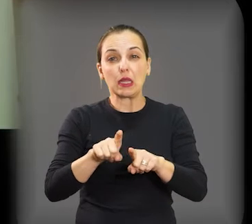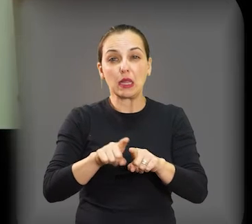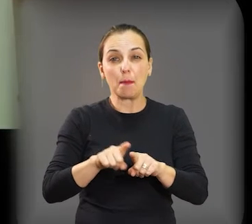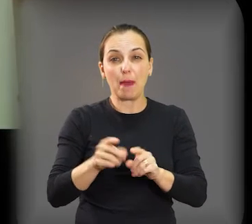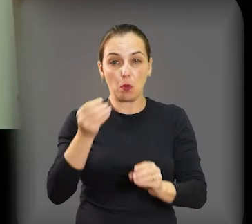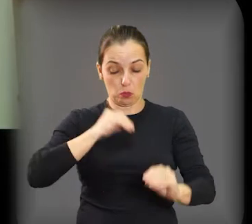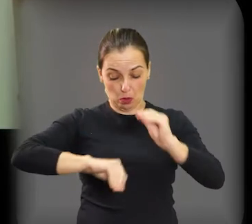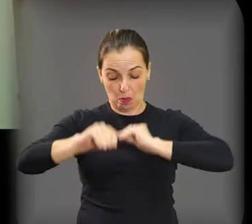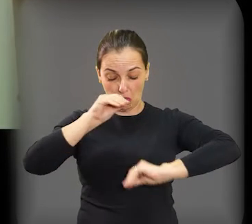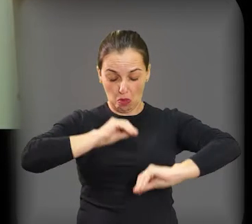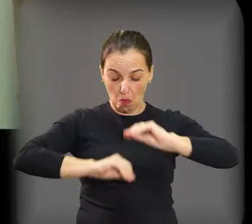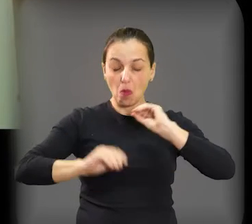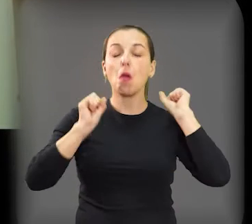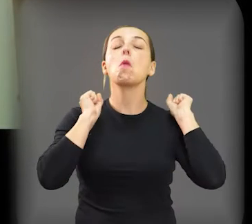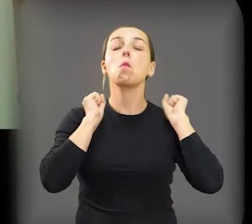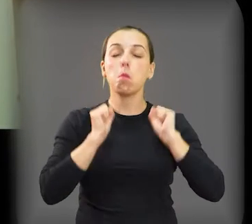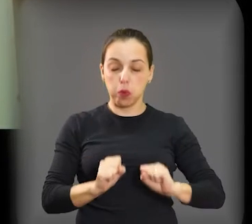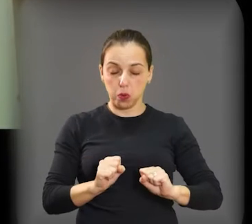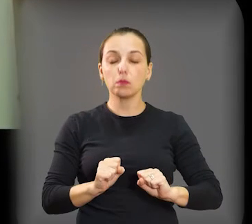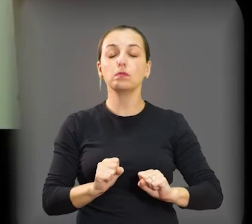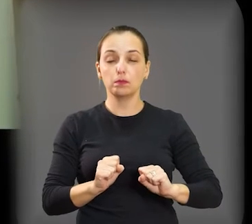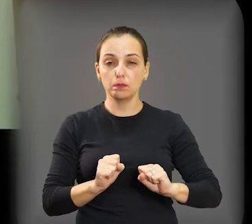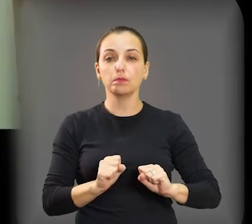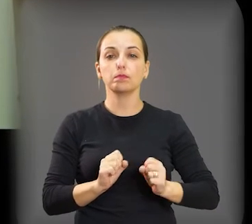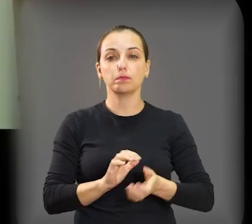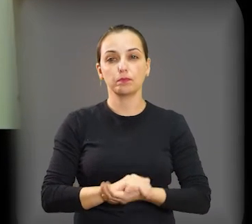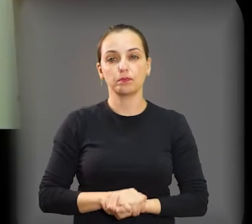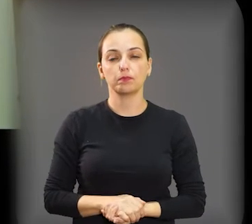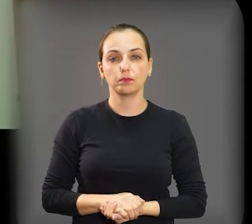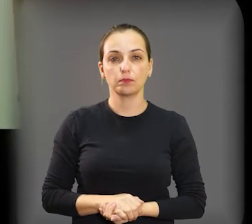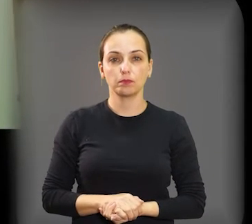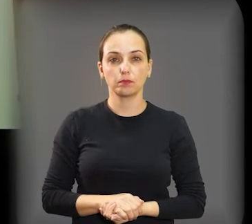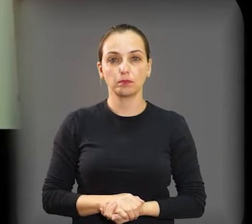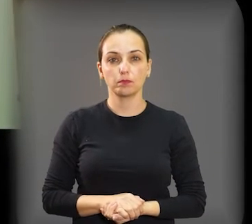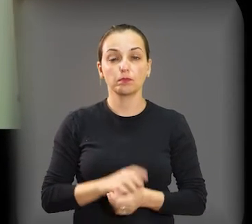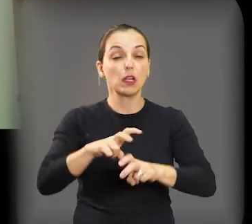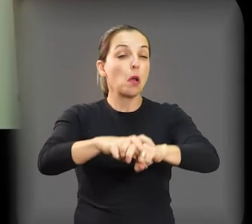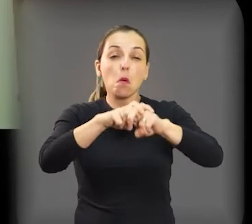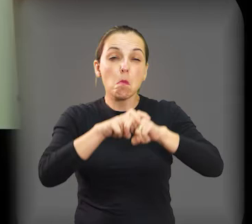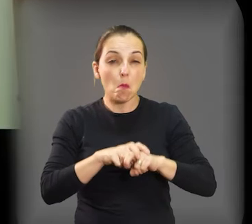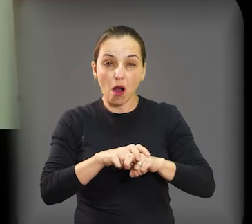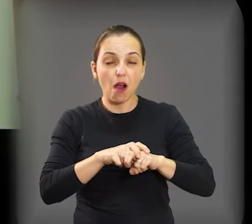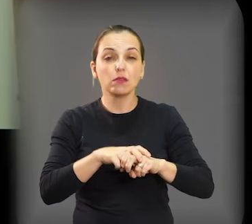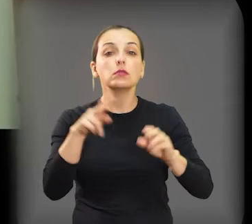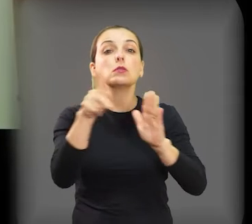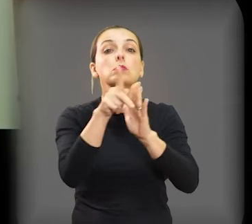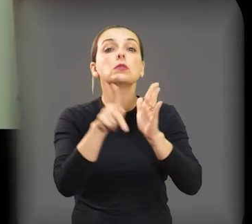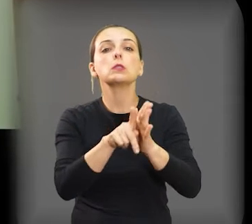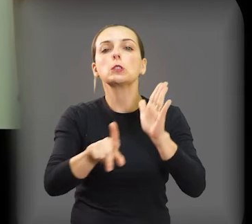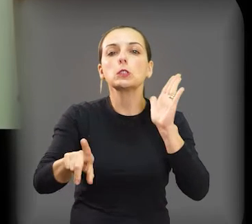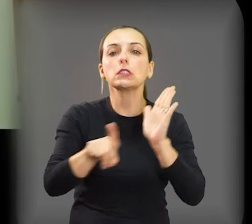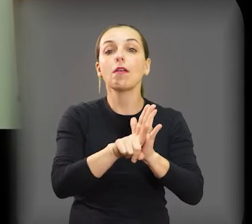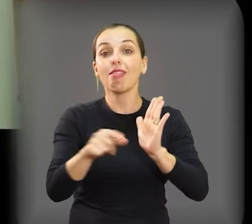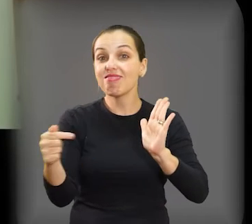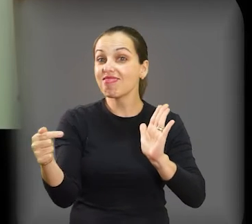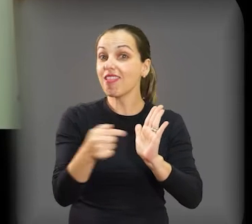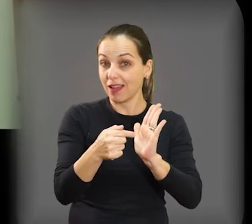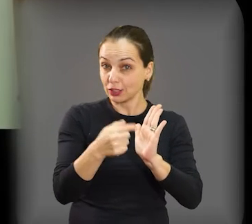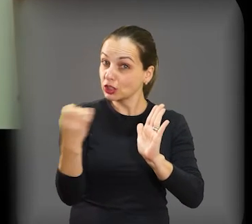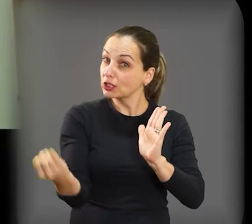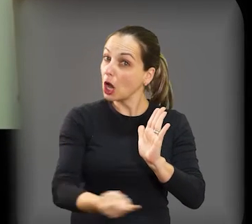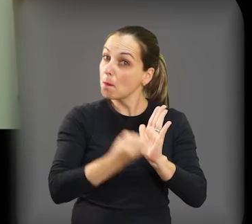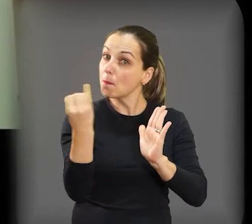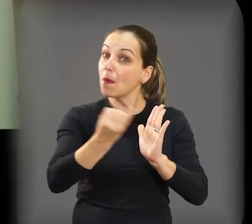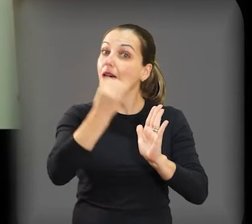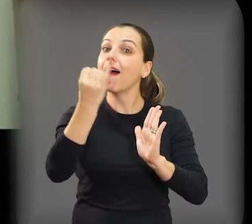estresse, desencadeia, em muitos casos, uma depressão crônica nesse indivíduo. Por isso, a importância